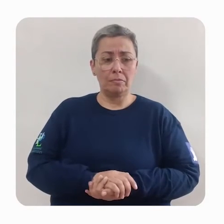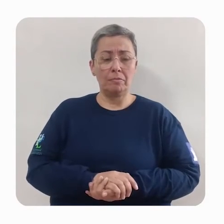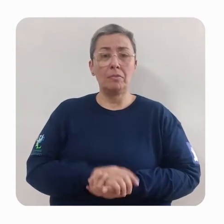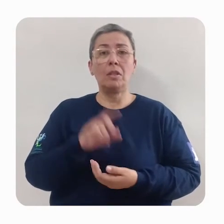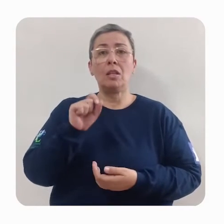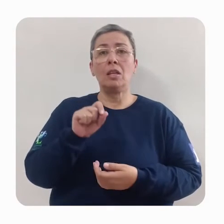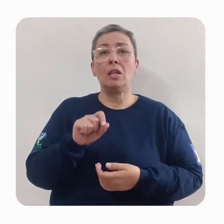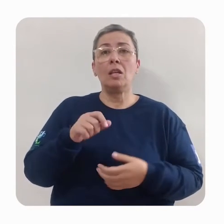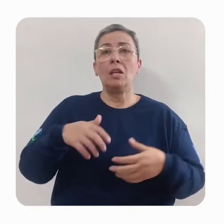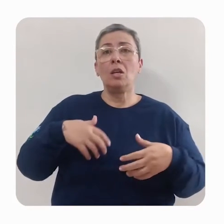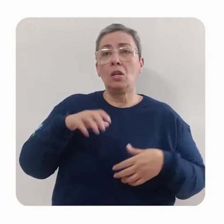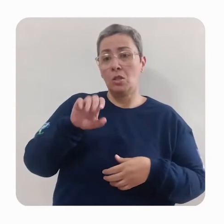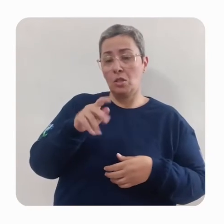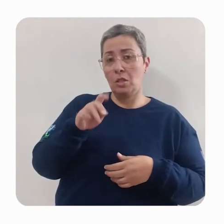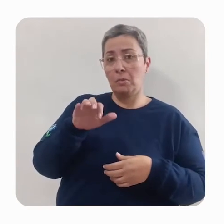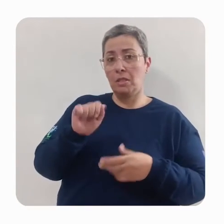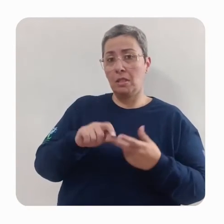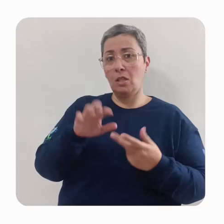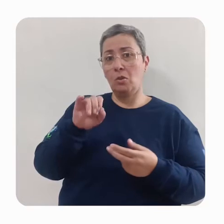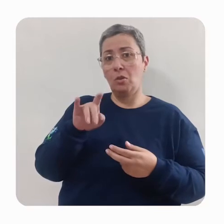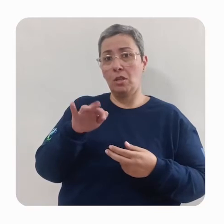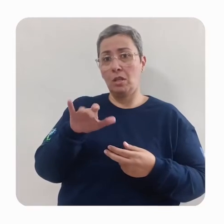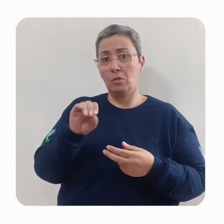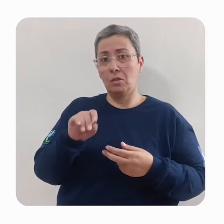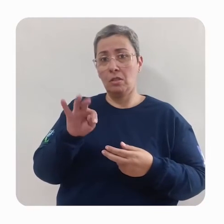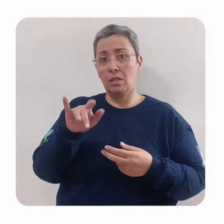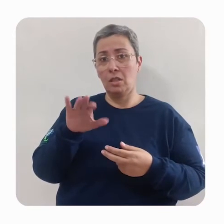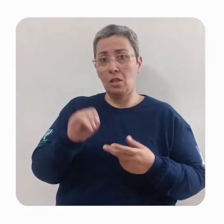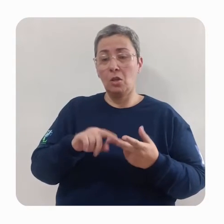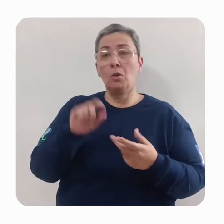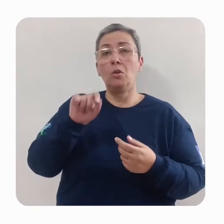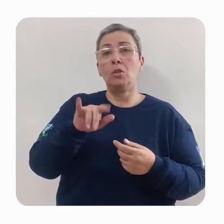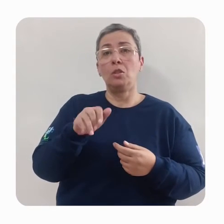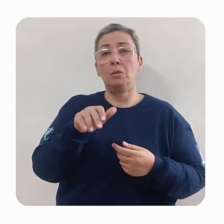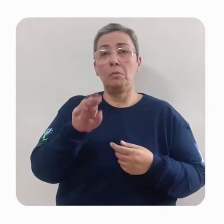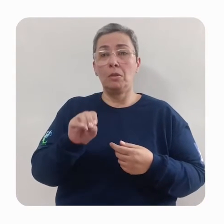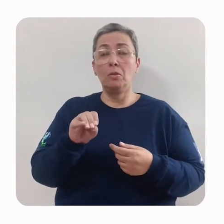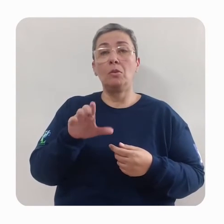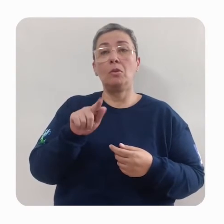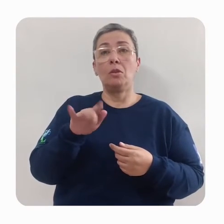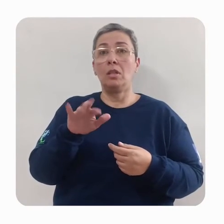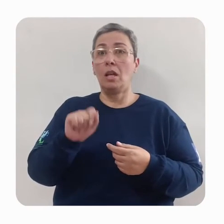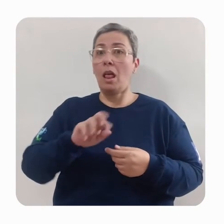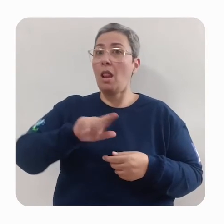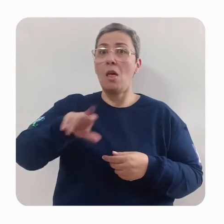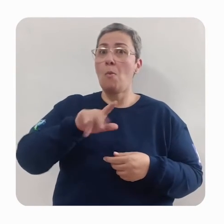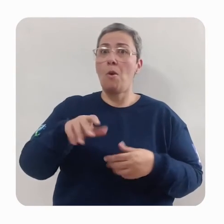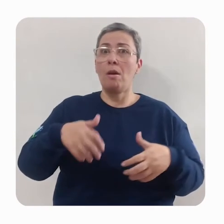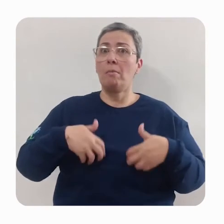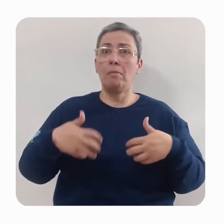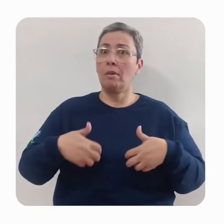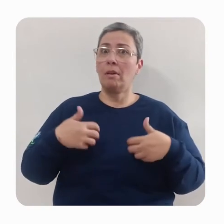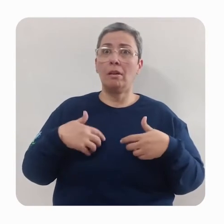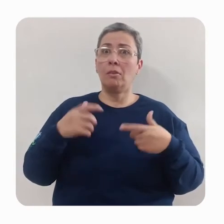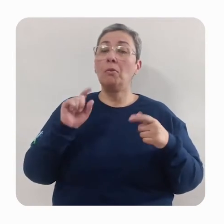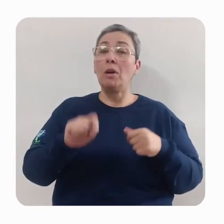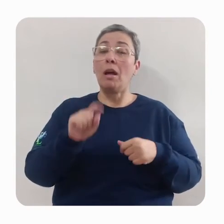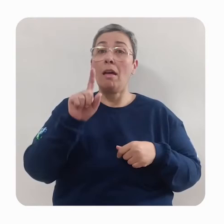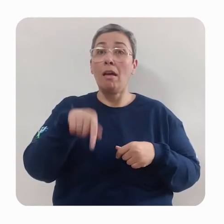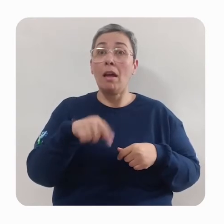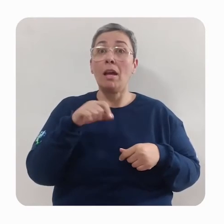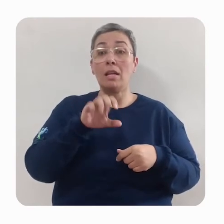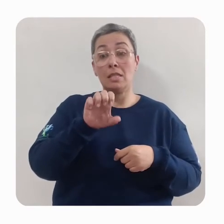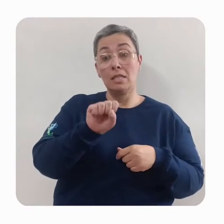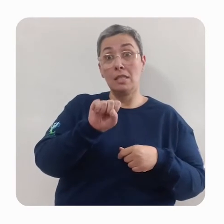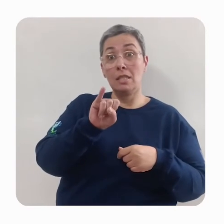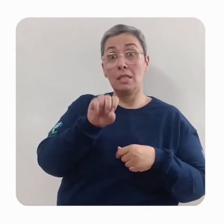chimpanzé, orangotango, gibão, gorila e bonobo não são macacos. Eles são símios.